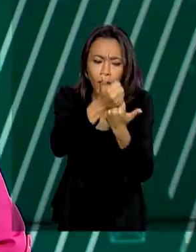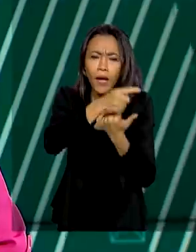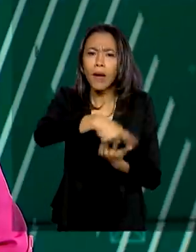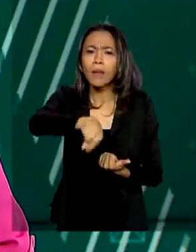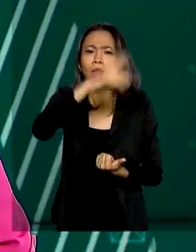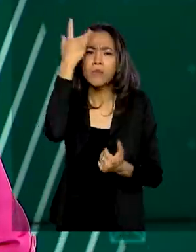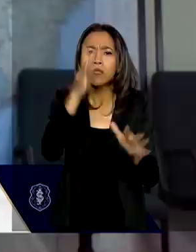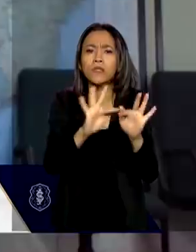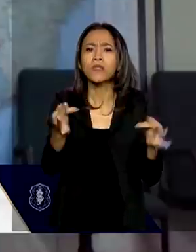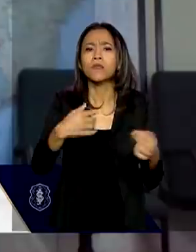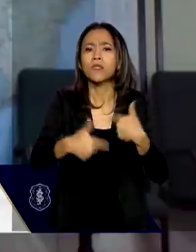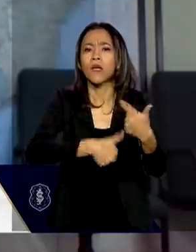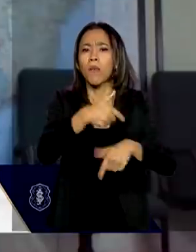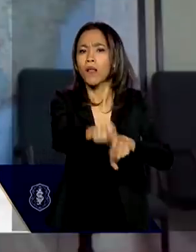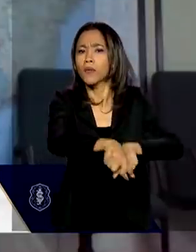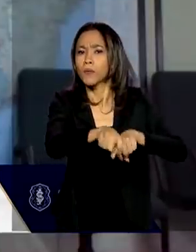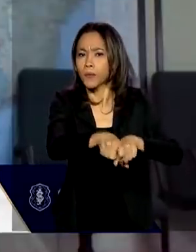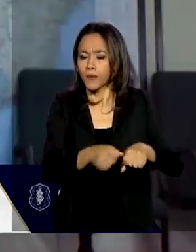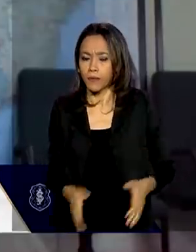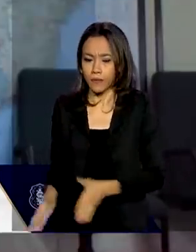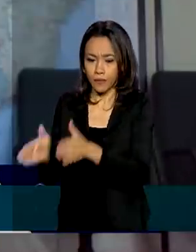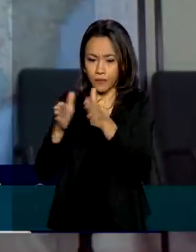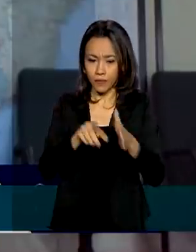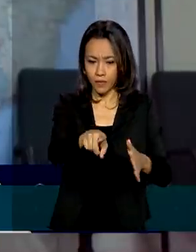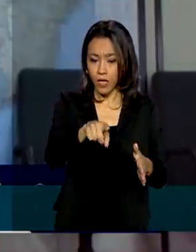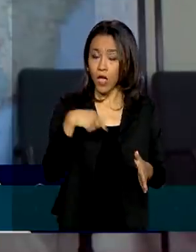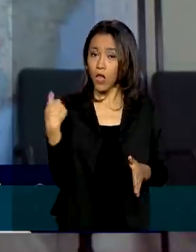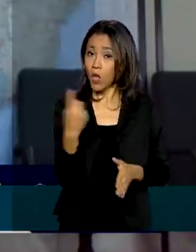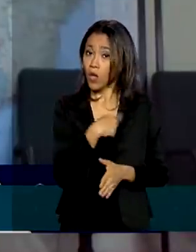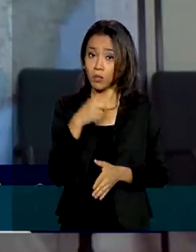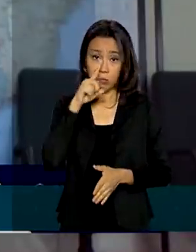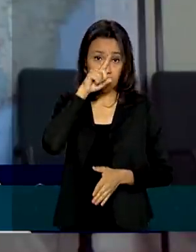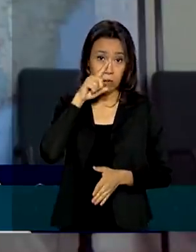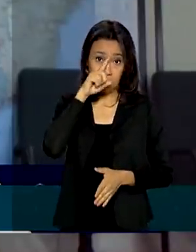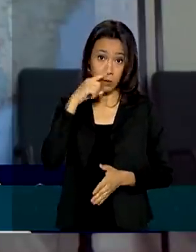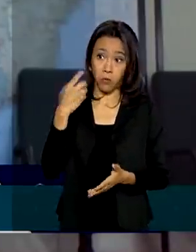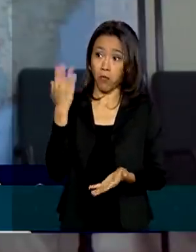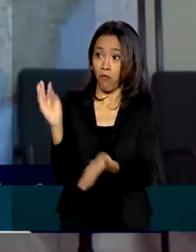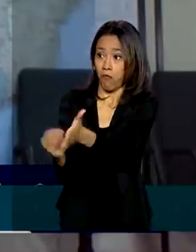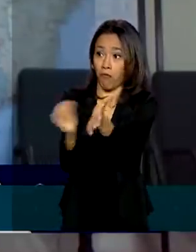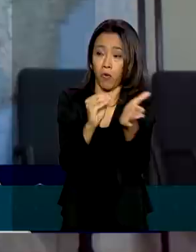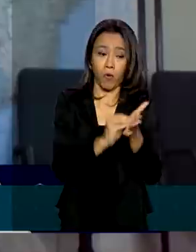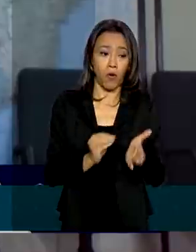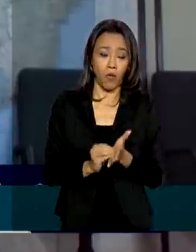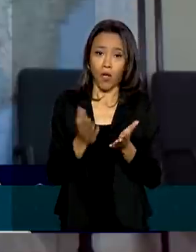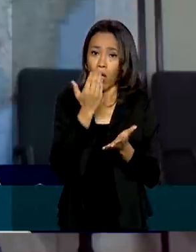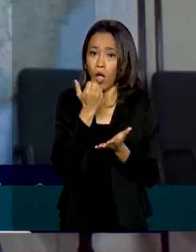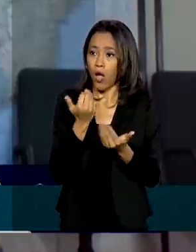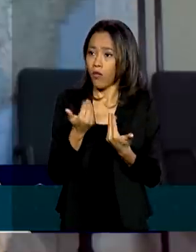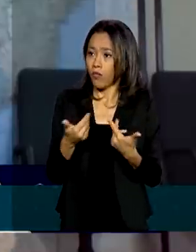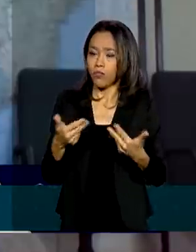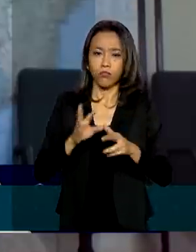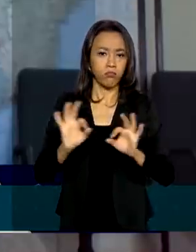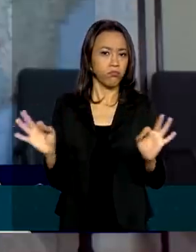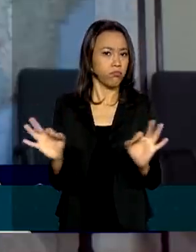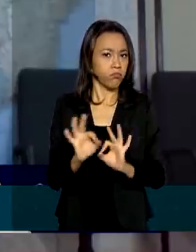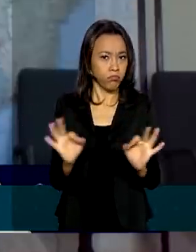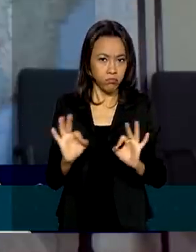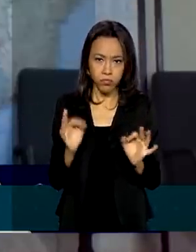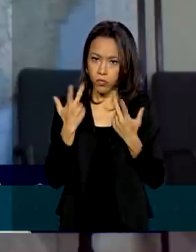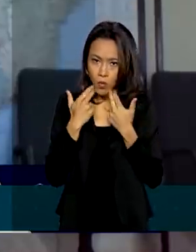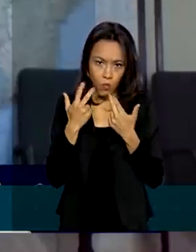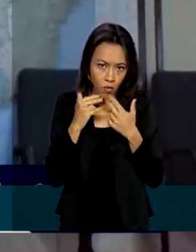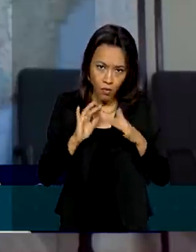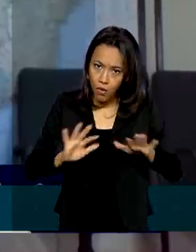pandemia. Não temos risco de desabastecimento. A nossa preocupação hoje é fazer com que a produção